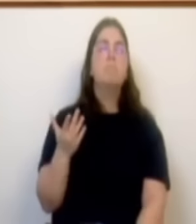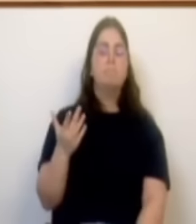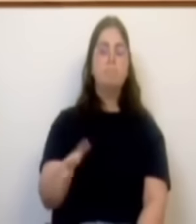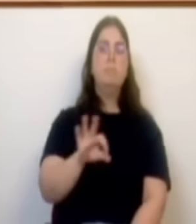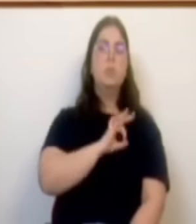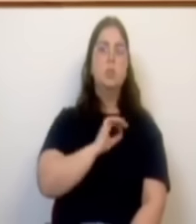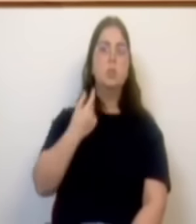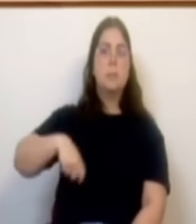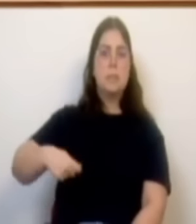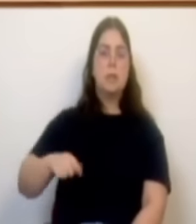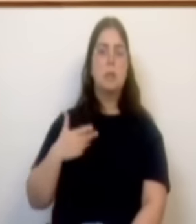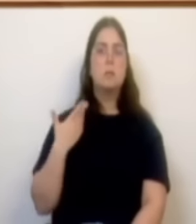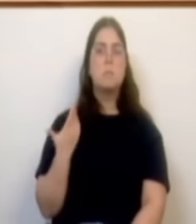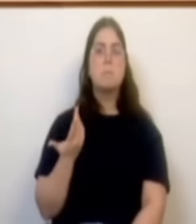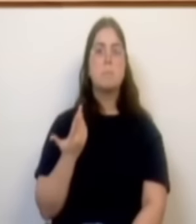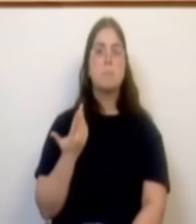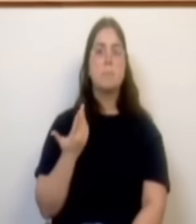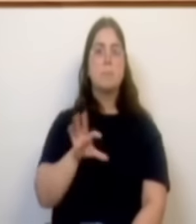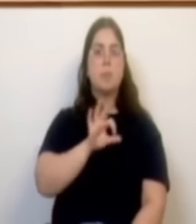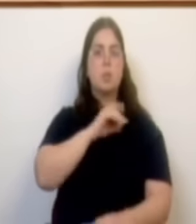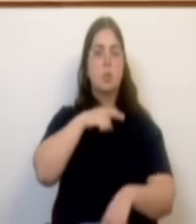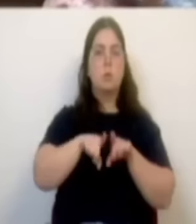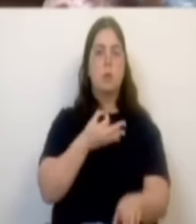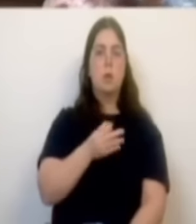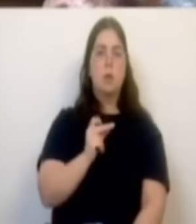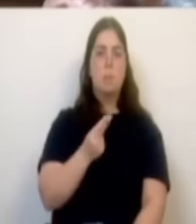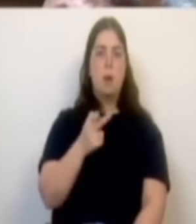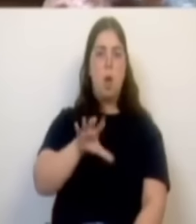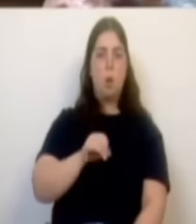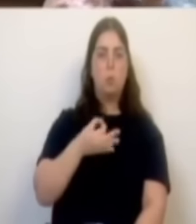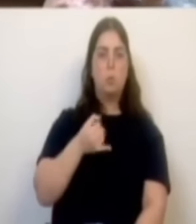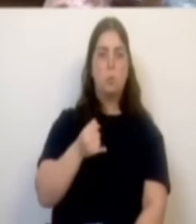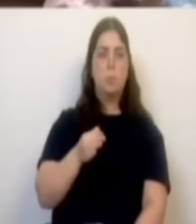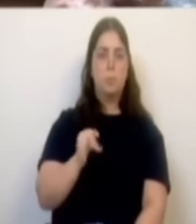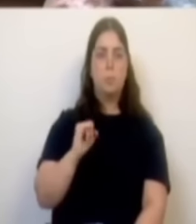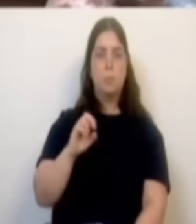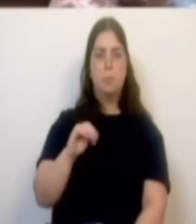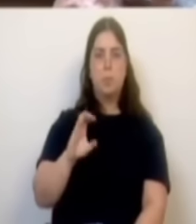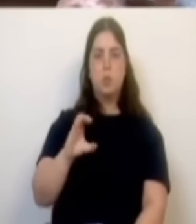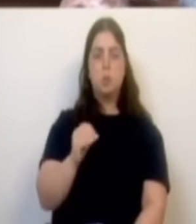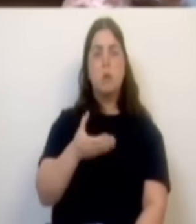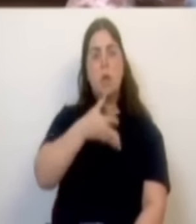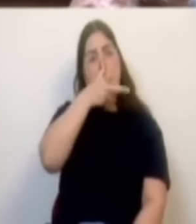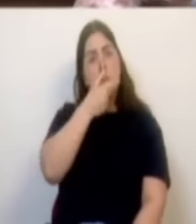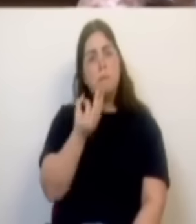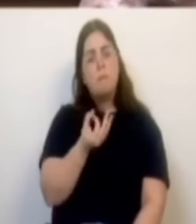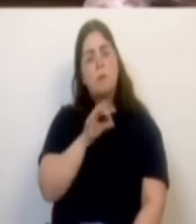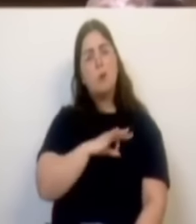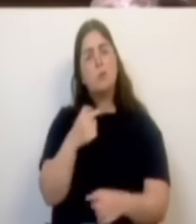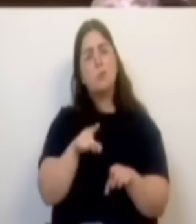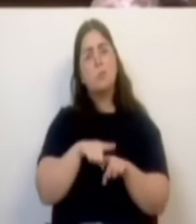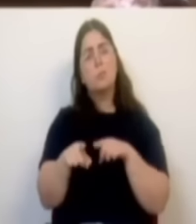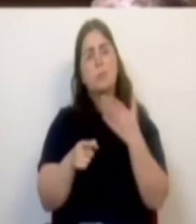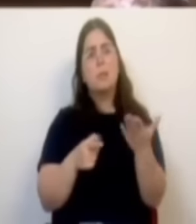Sr. Presidente, Sr. Deputado Paulo Pisco, eu lamento imenso que o Sr. tenha querido atingir quase